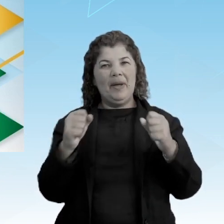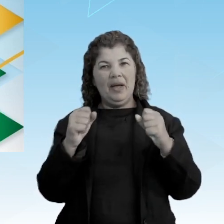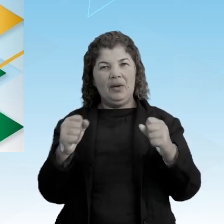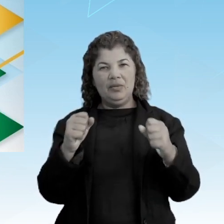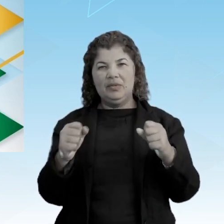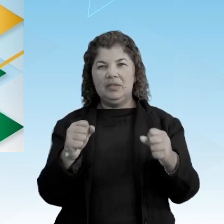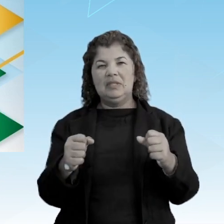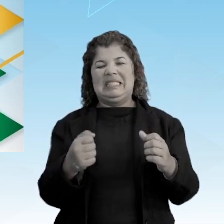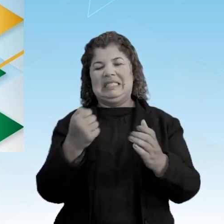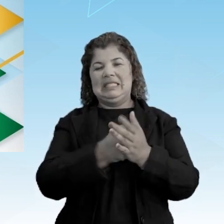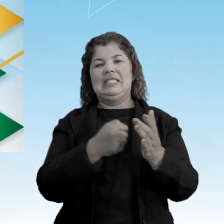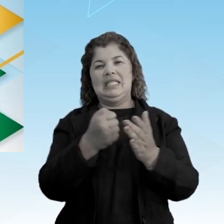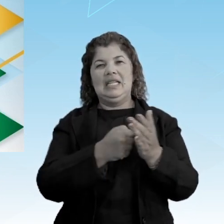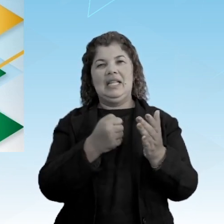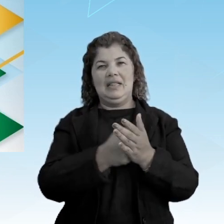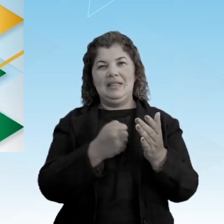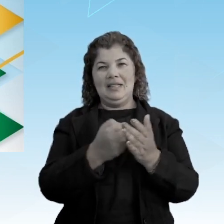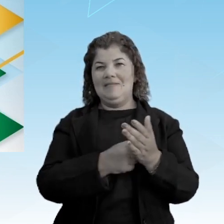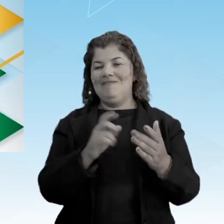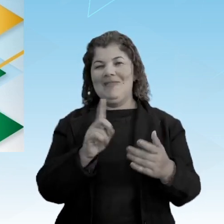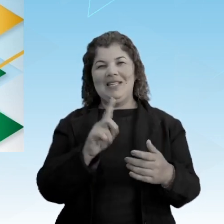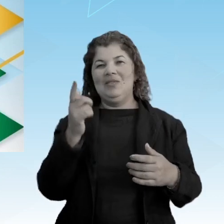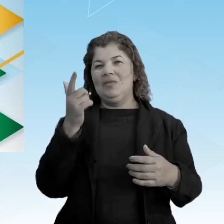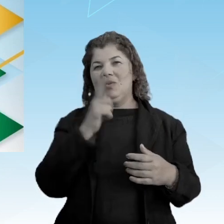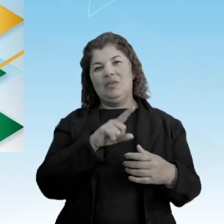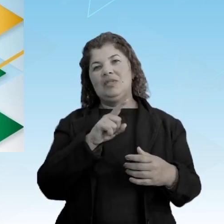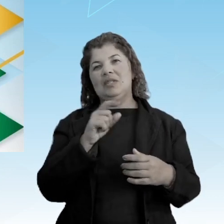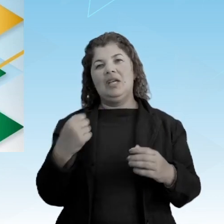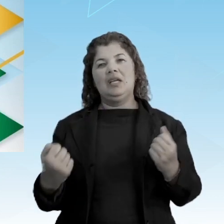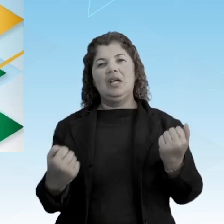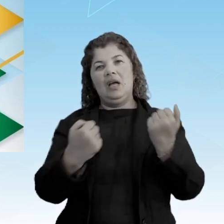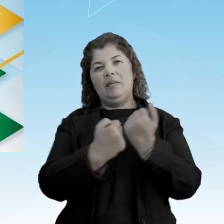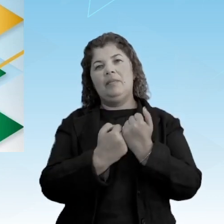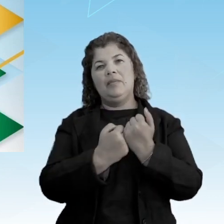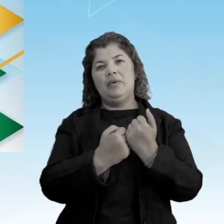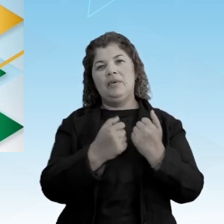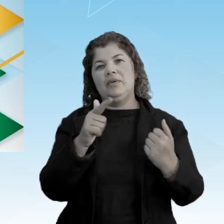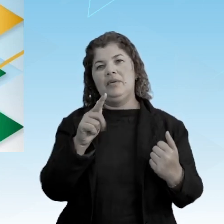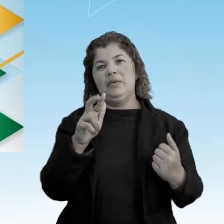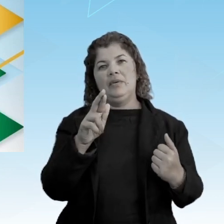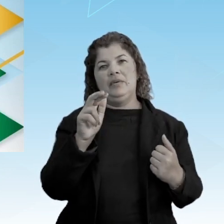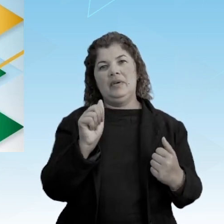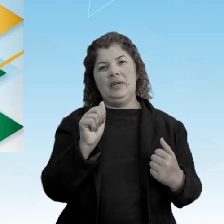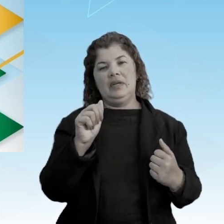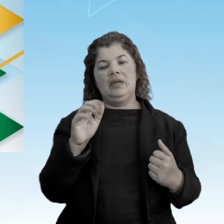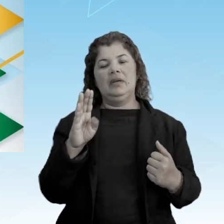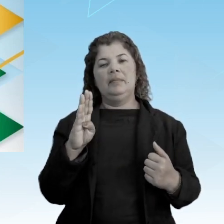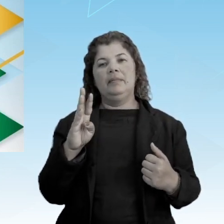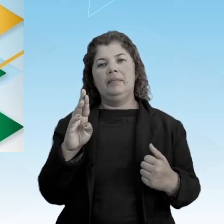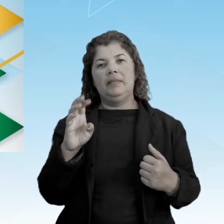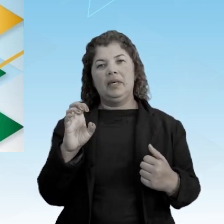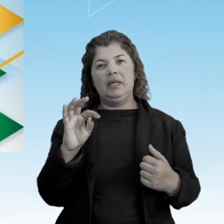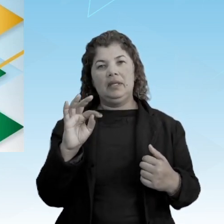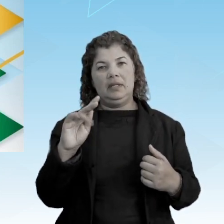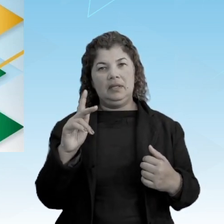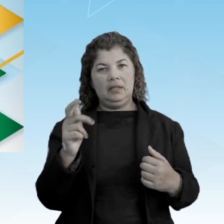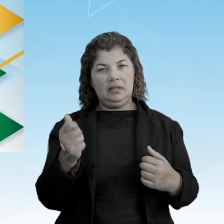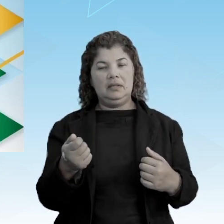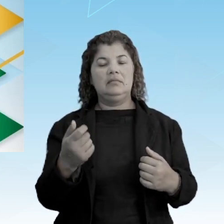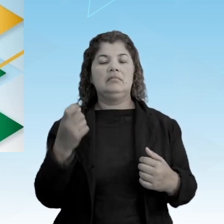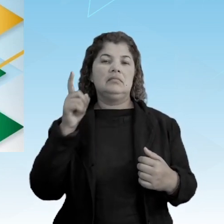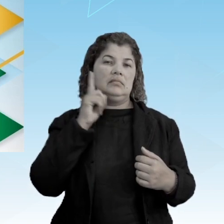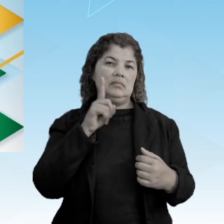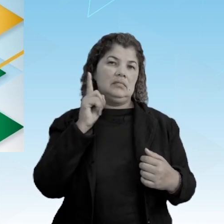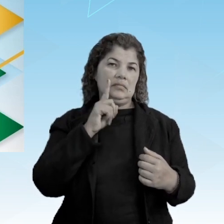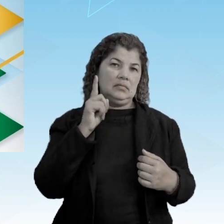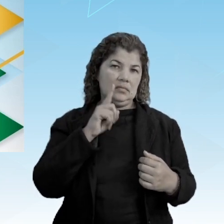sucesso, conseguir também o apoio da Grã-Bretanha e dos Estados Unidos, né? Então,